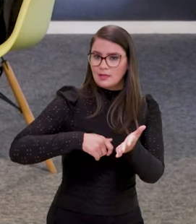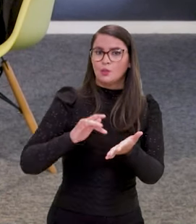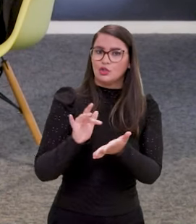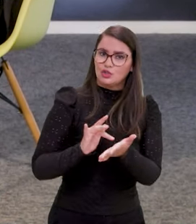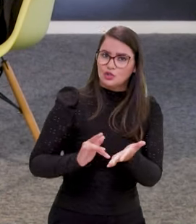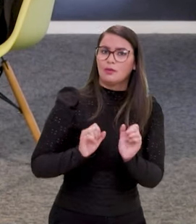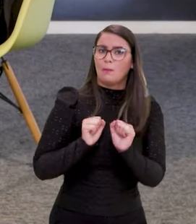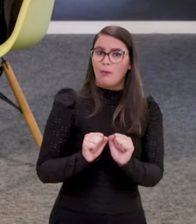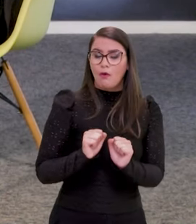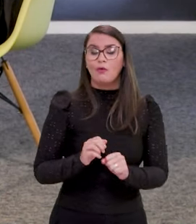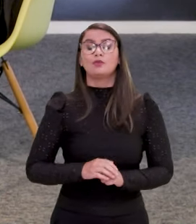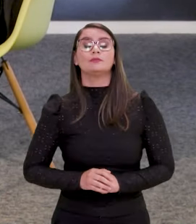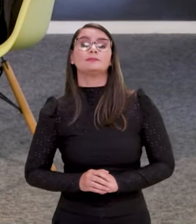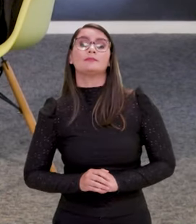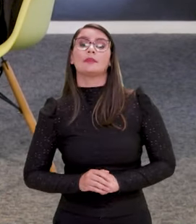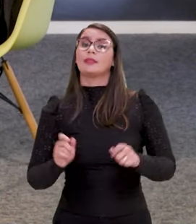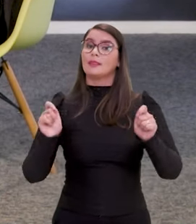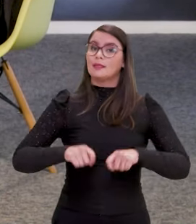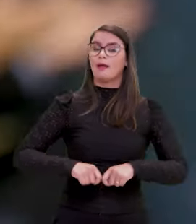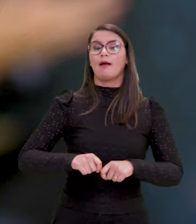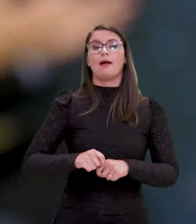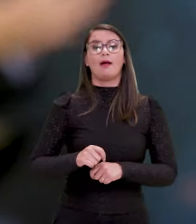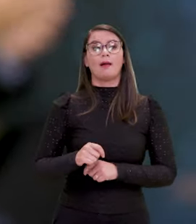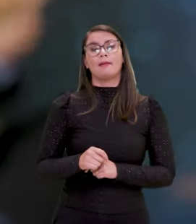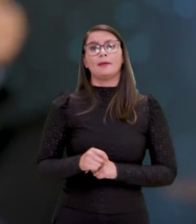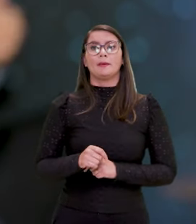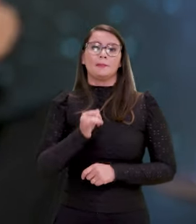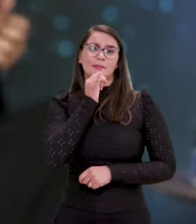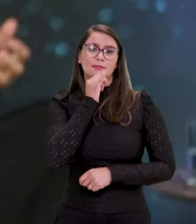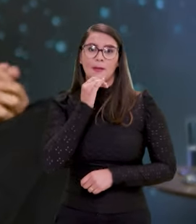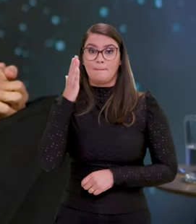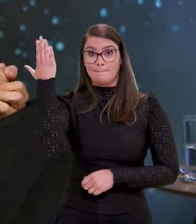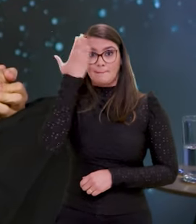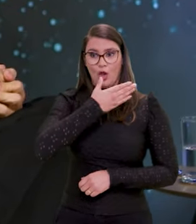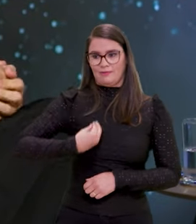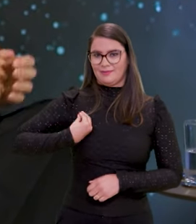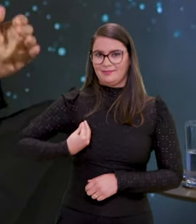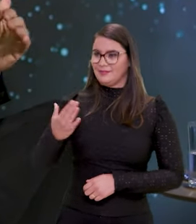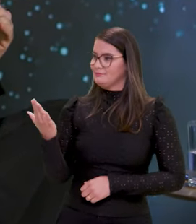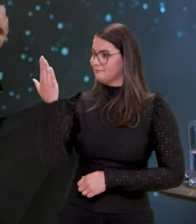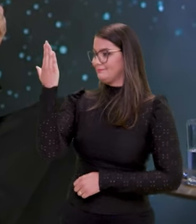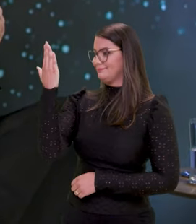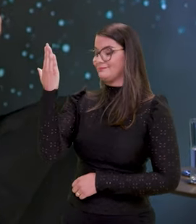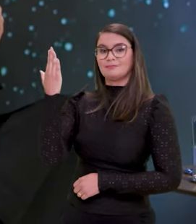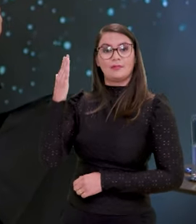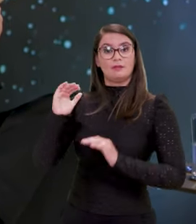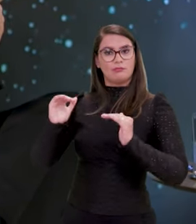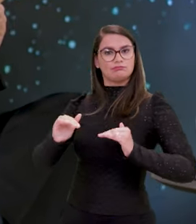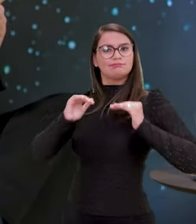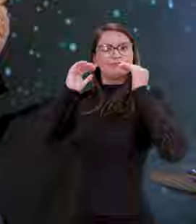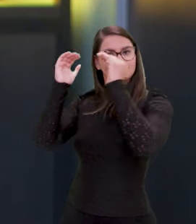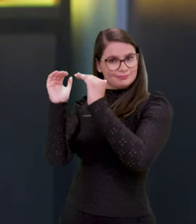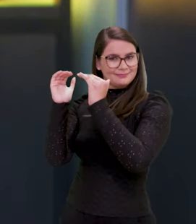digital, permite que a pessoa faça essa identificação, inclusive para efetivo de prova de vida. Então, ela robustece